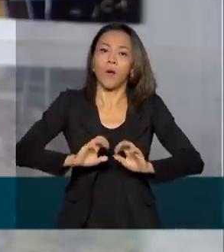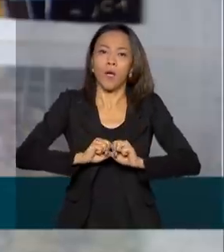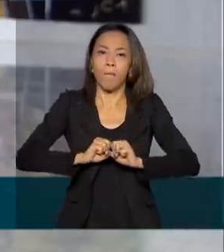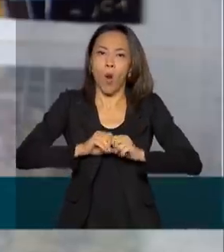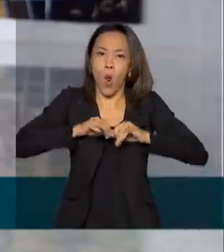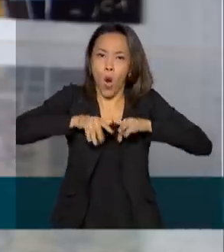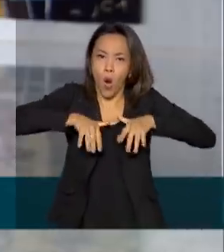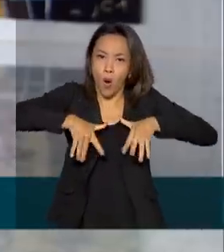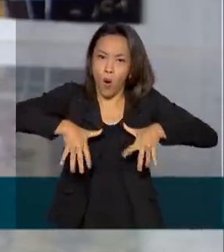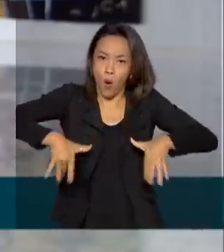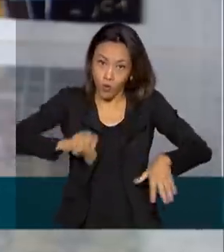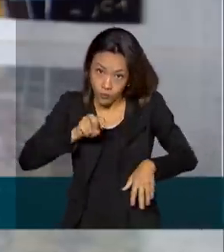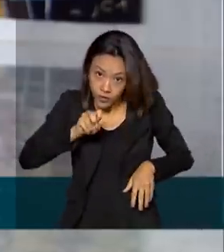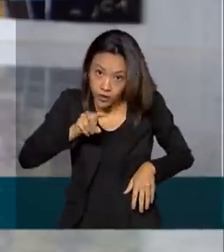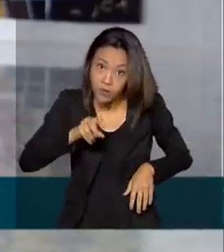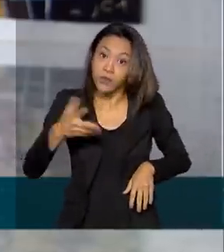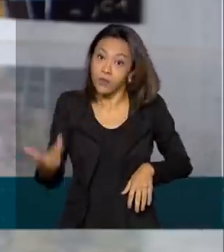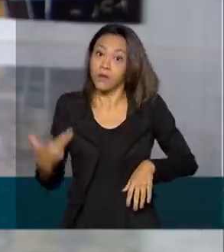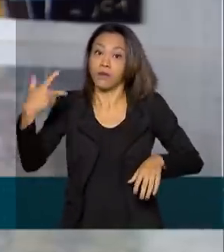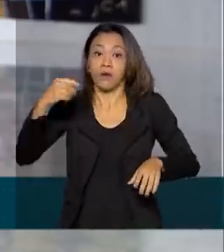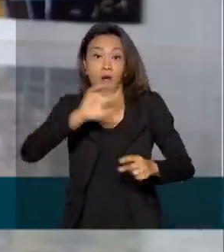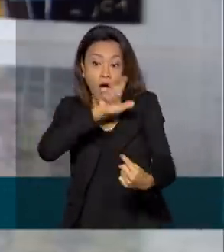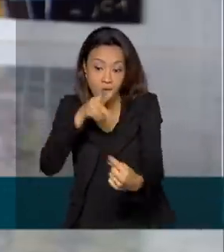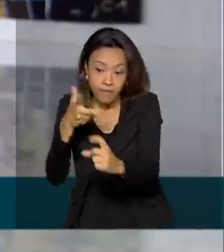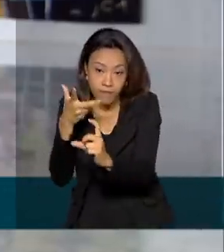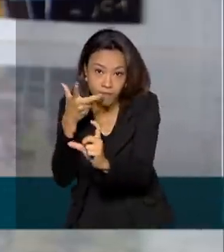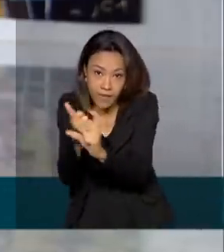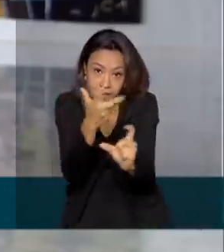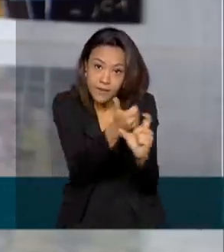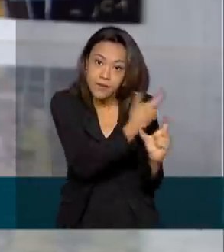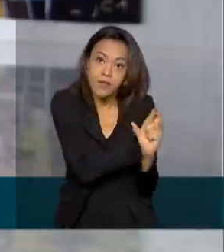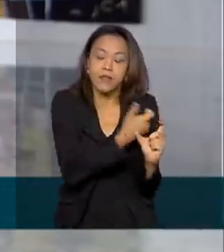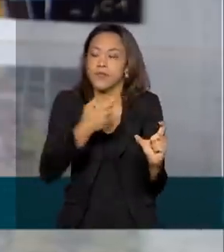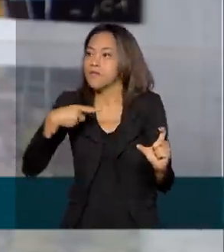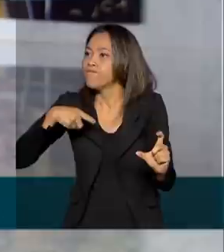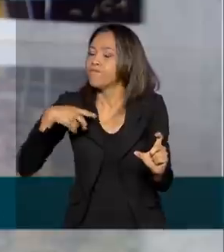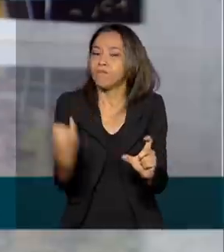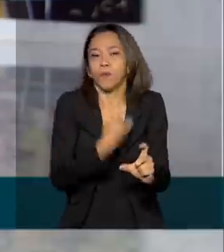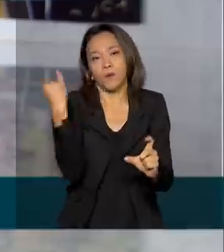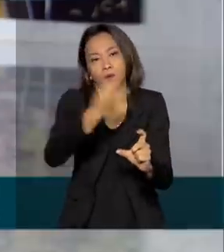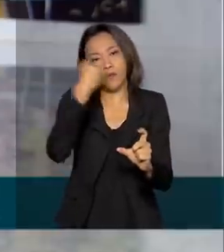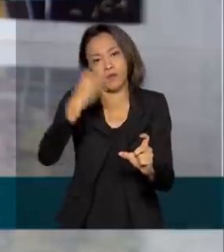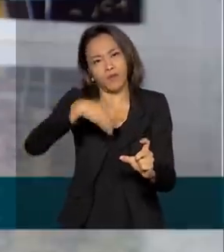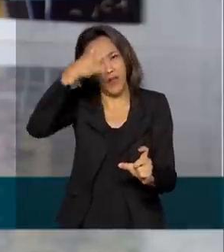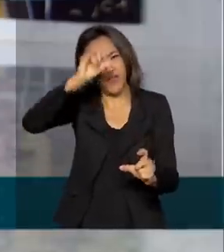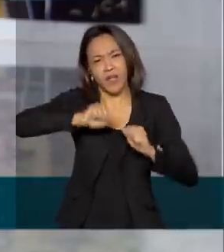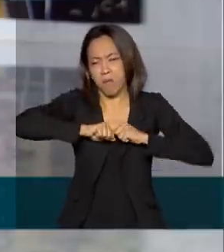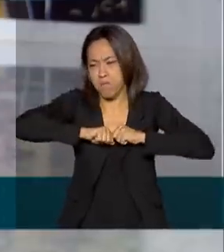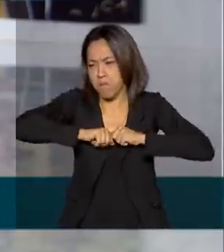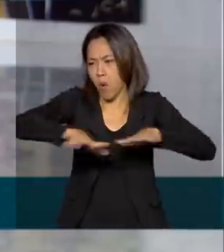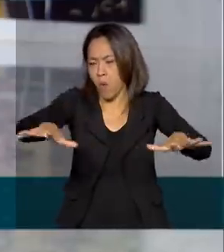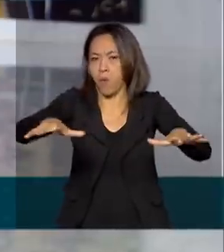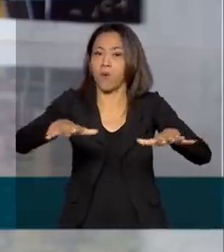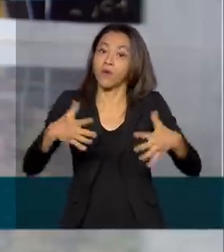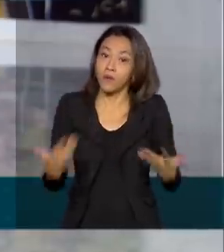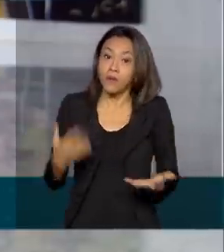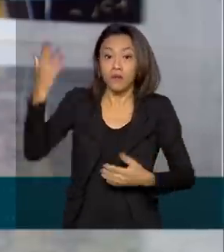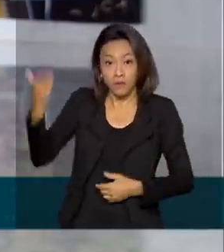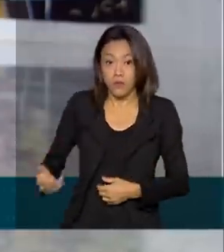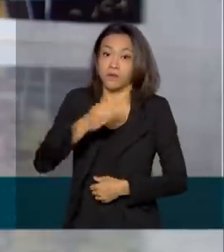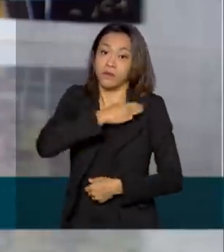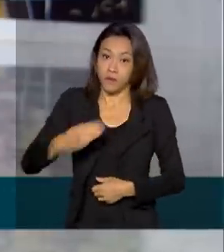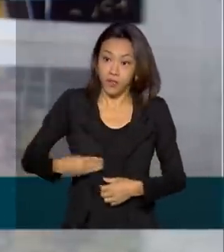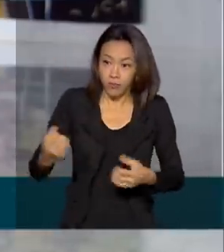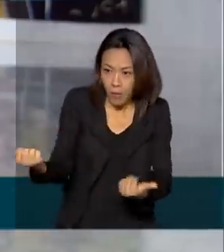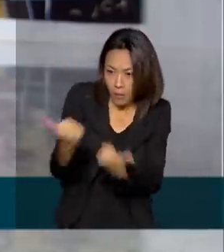a vacinação em massa é a saída mais importante no momento para conter a contaminação. E o ministro aposta na união